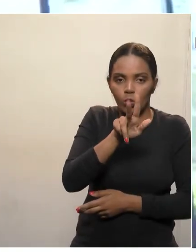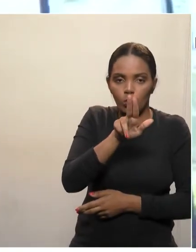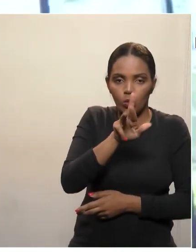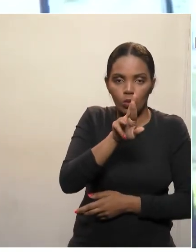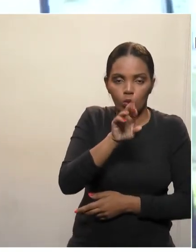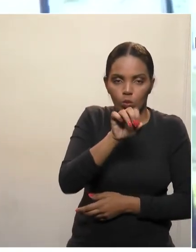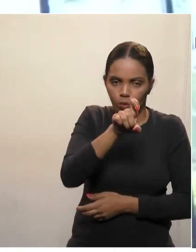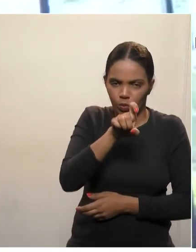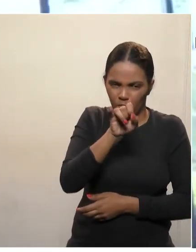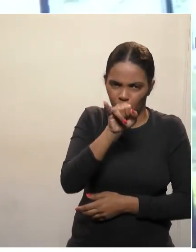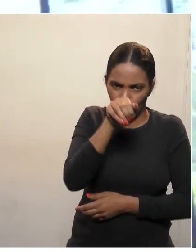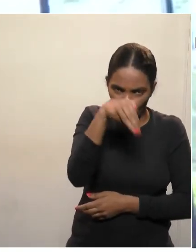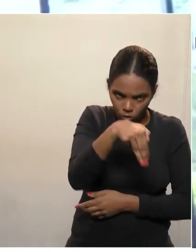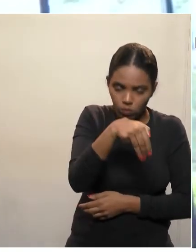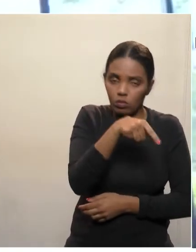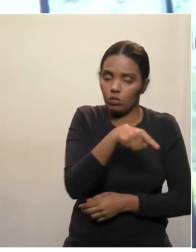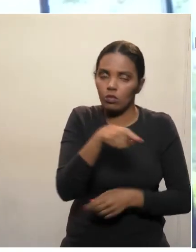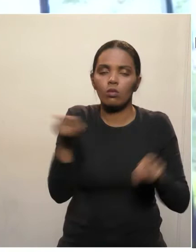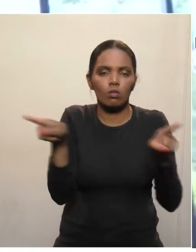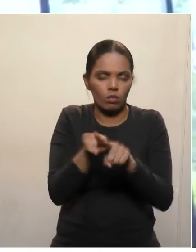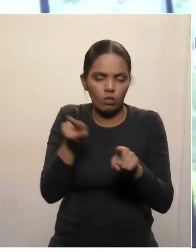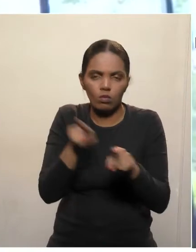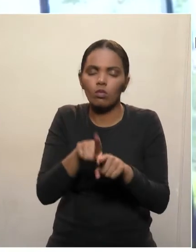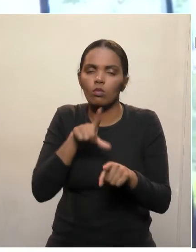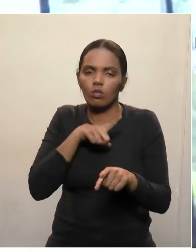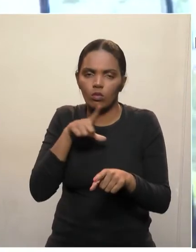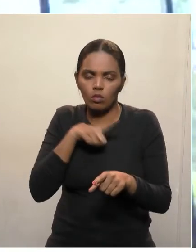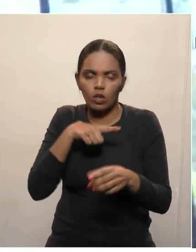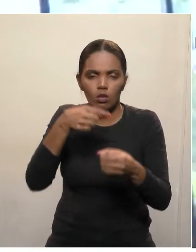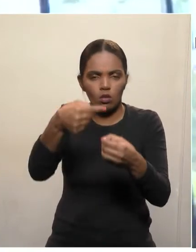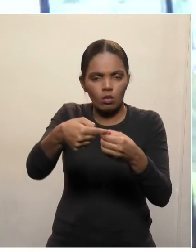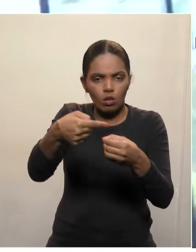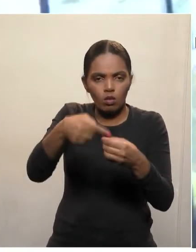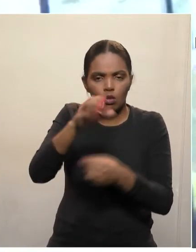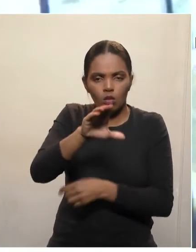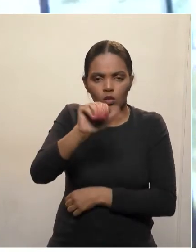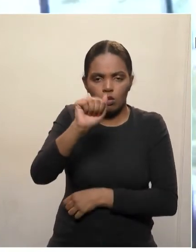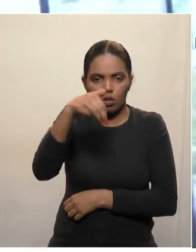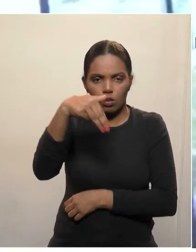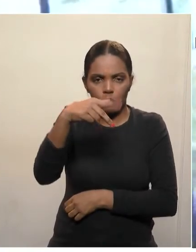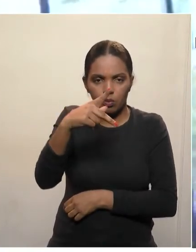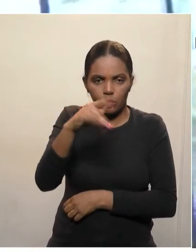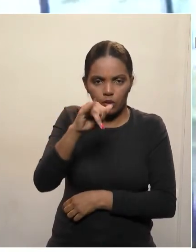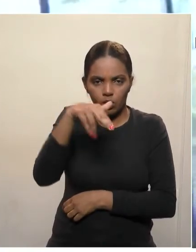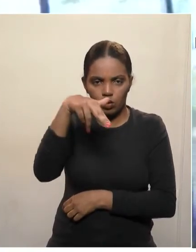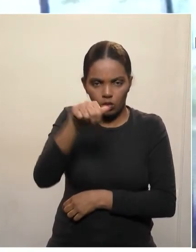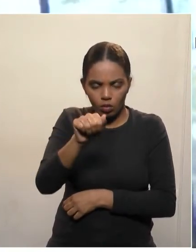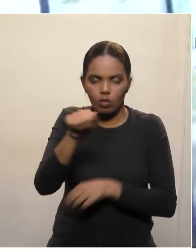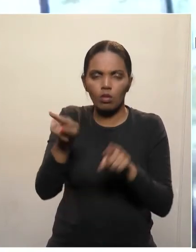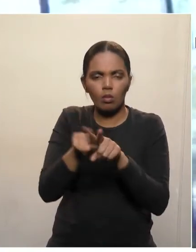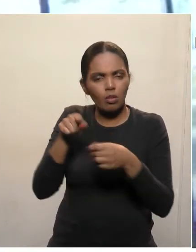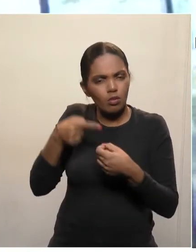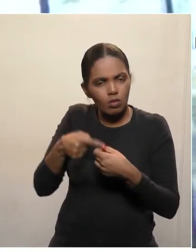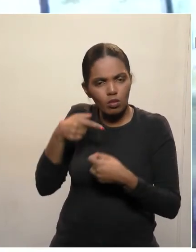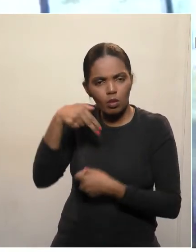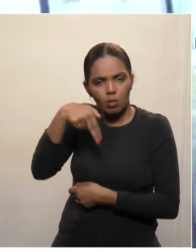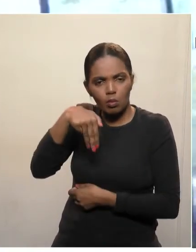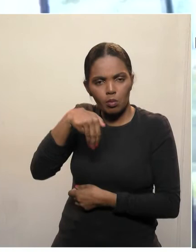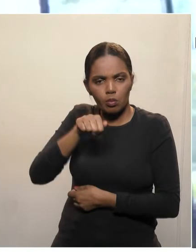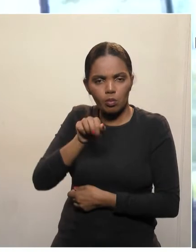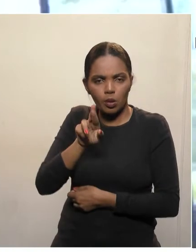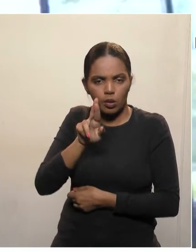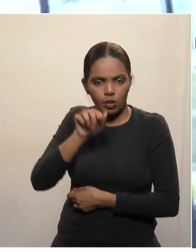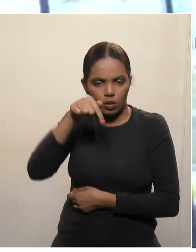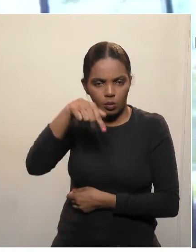que atende também ao município de Campinha de Simão, de Marquinho, de Cantagalo,